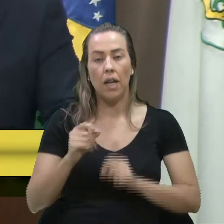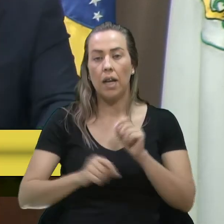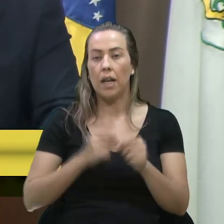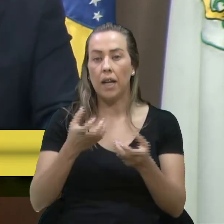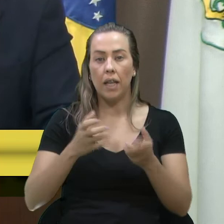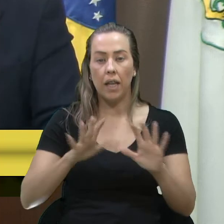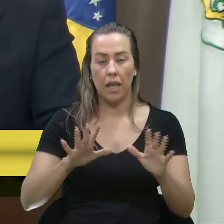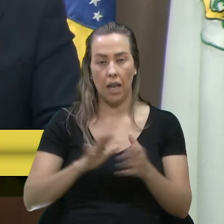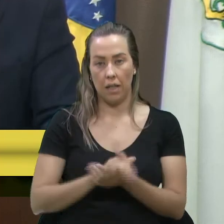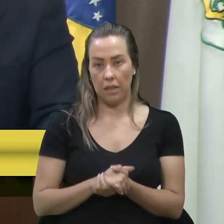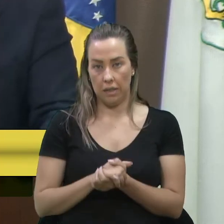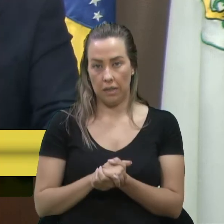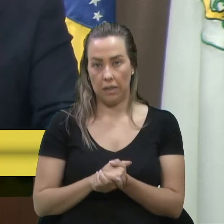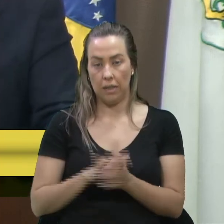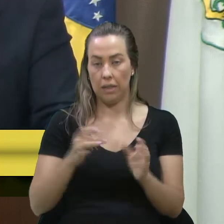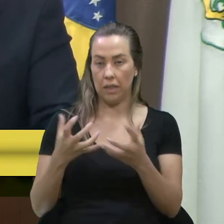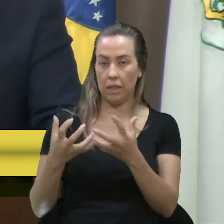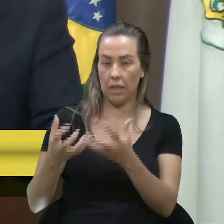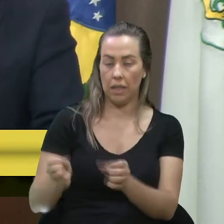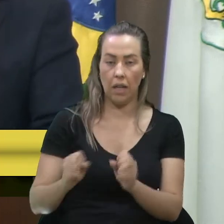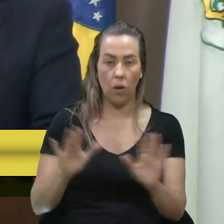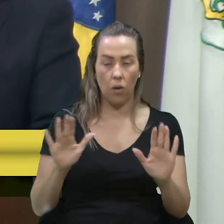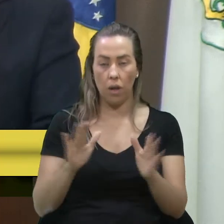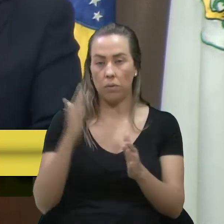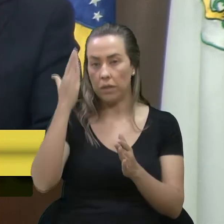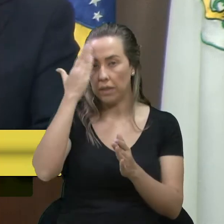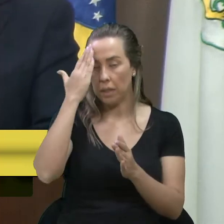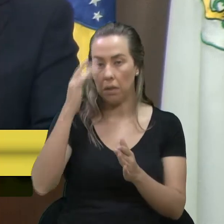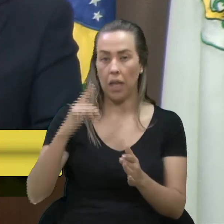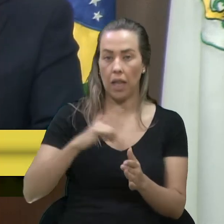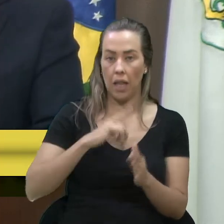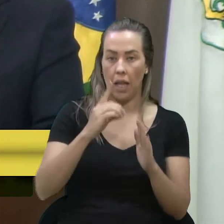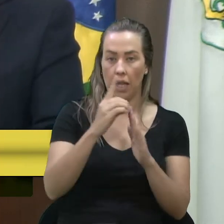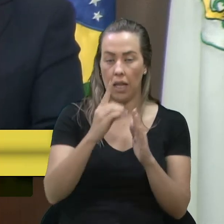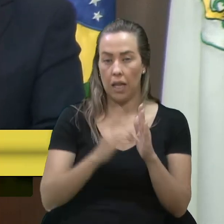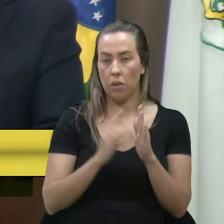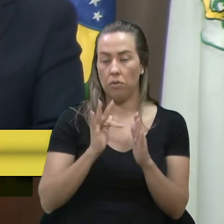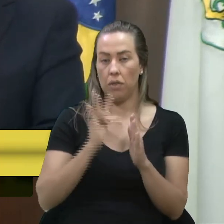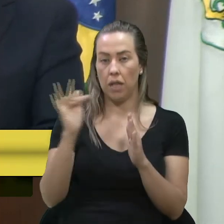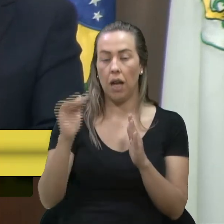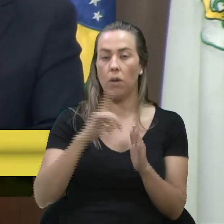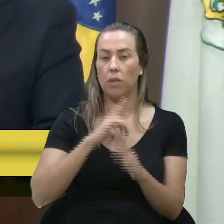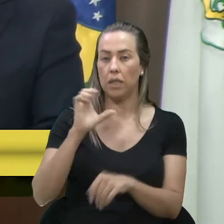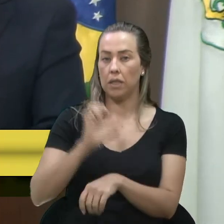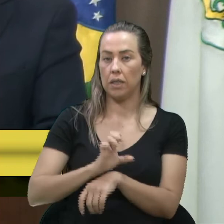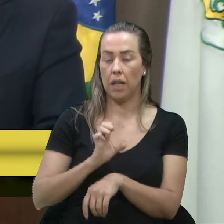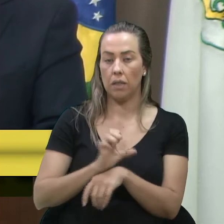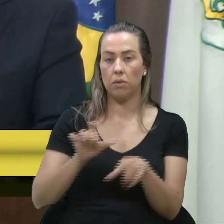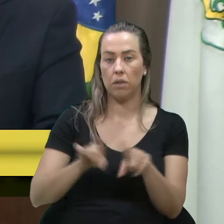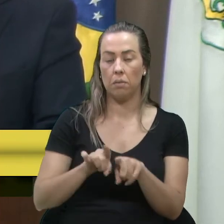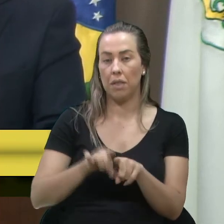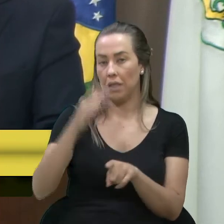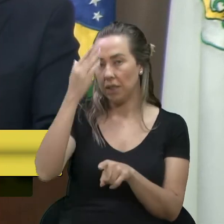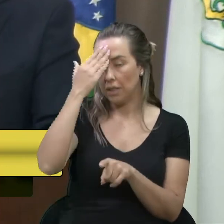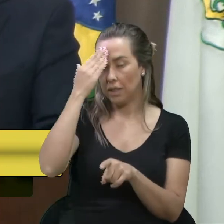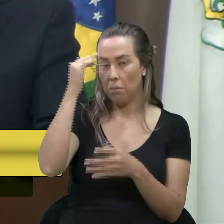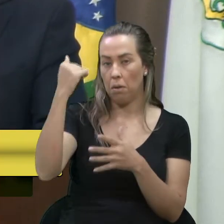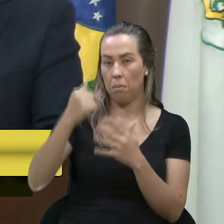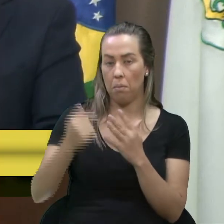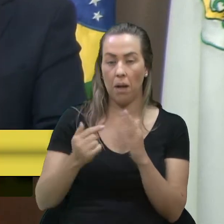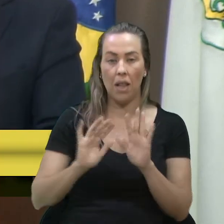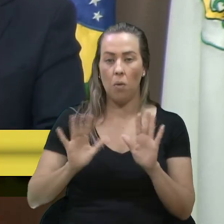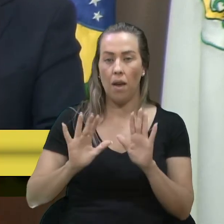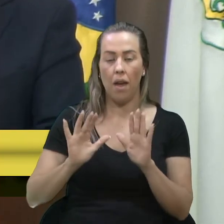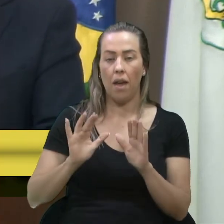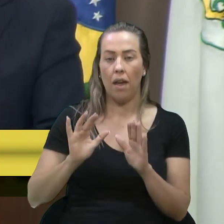essa indicação, se for aceita, enfim, a gente sabe que tem decreto federal, que tem decreto estadual, a gente sabe muito bem disso, não vamos